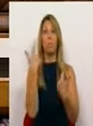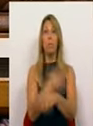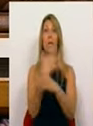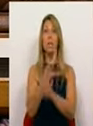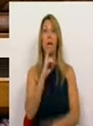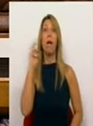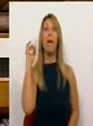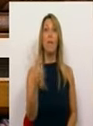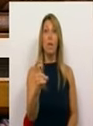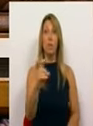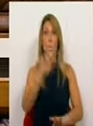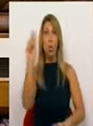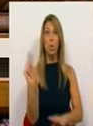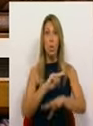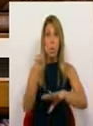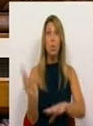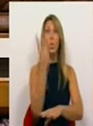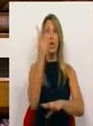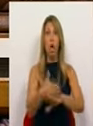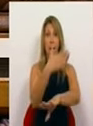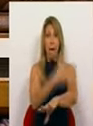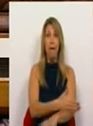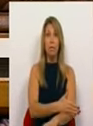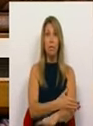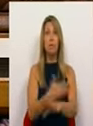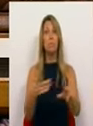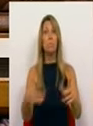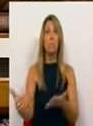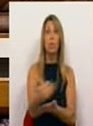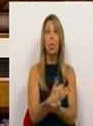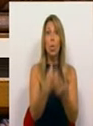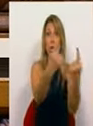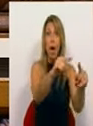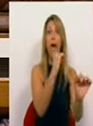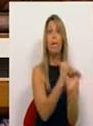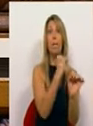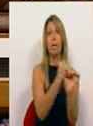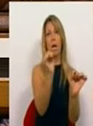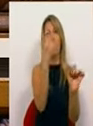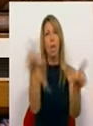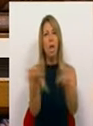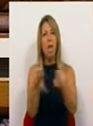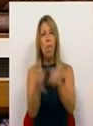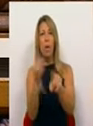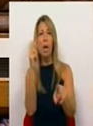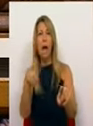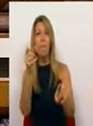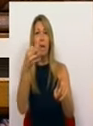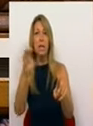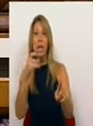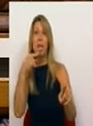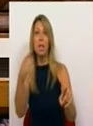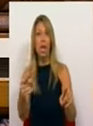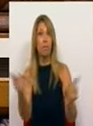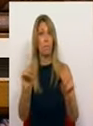mais de duas horas antes, os meios a operar não eram aqueles que a ANPC reportou, mas menos, bem menos